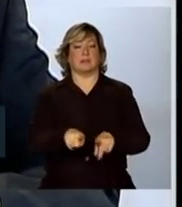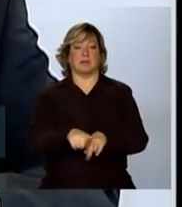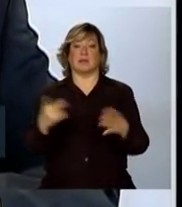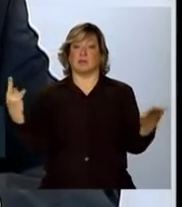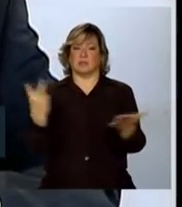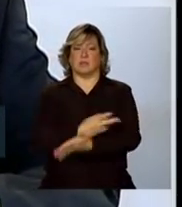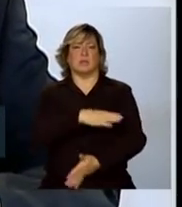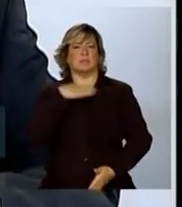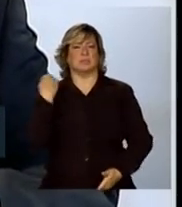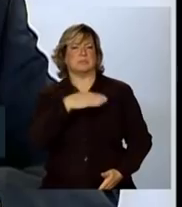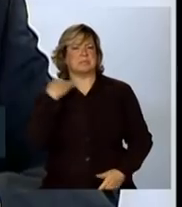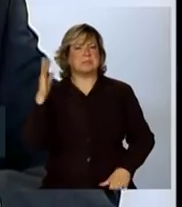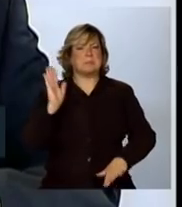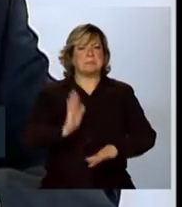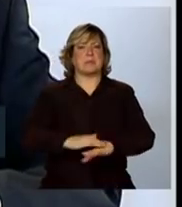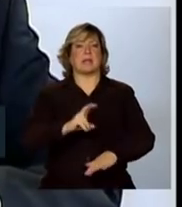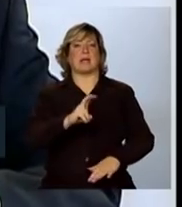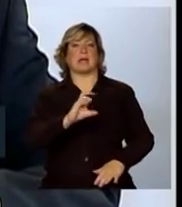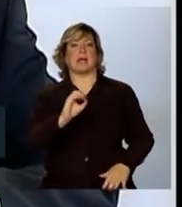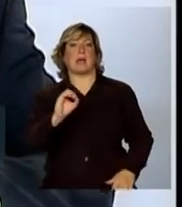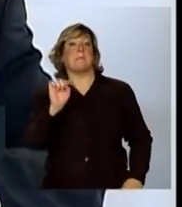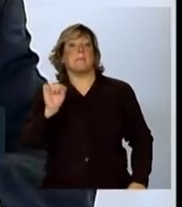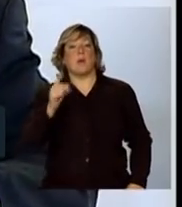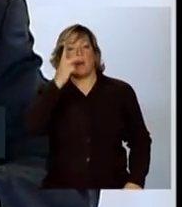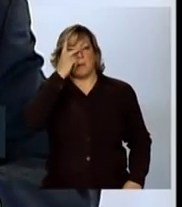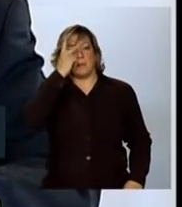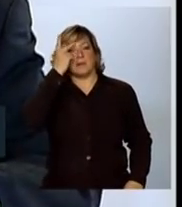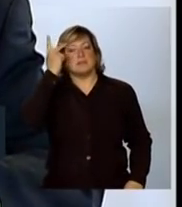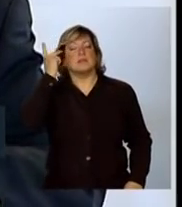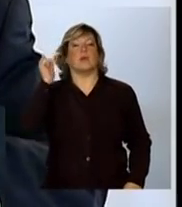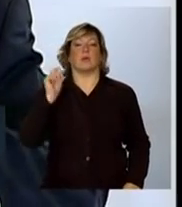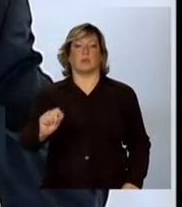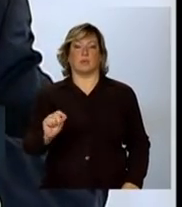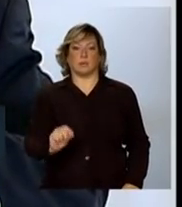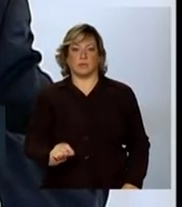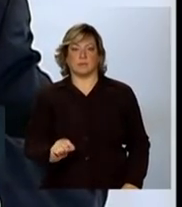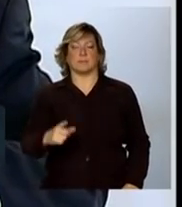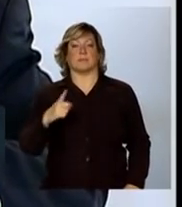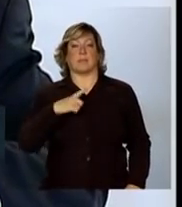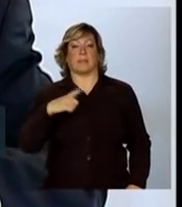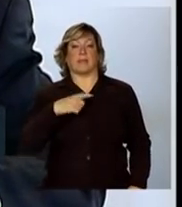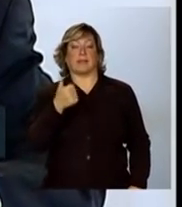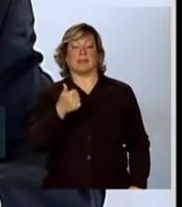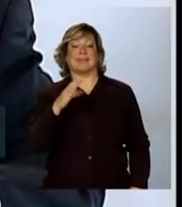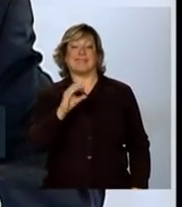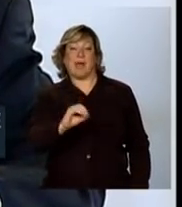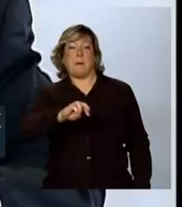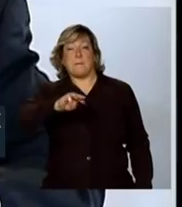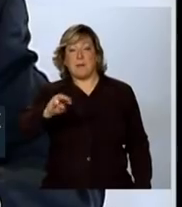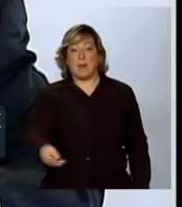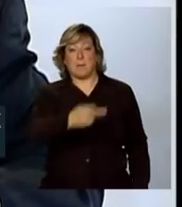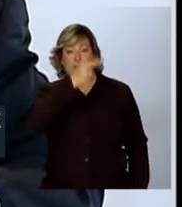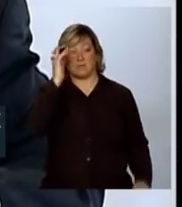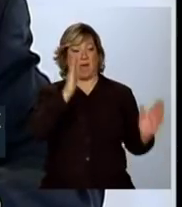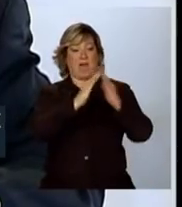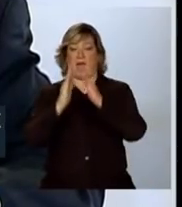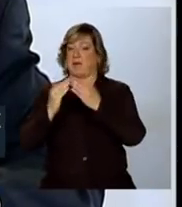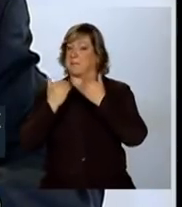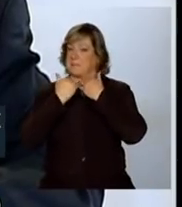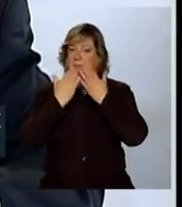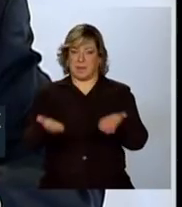morte de mais de 500 mil pessoas, e deixando 10 milhões de pessoas sem casa.